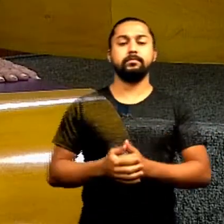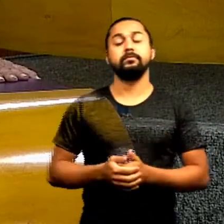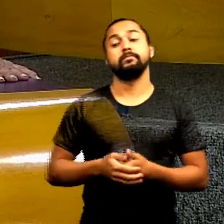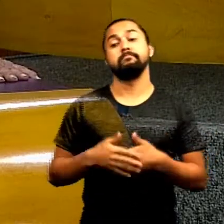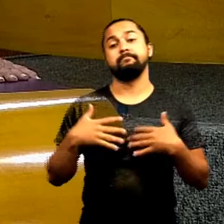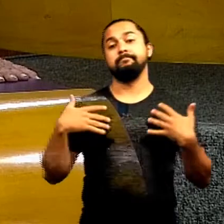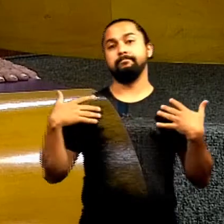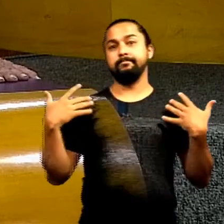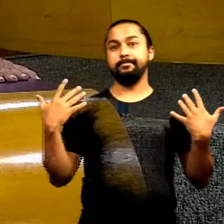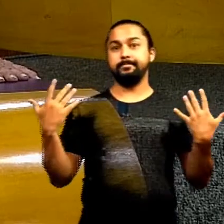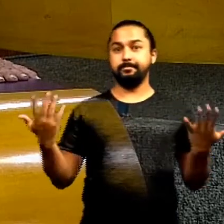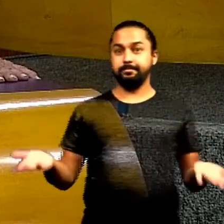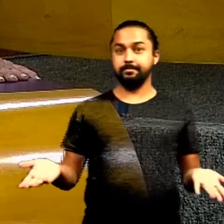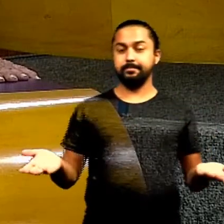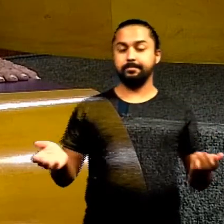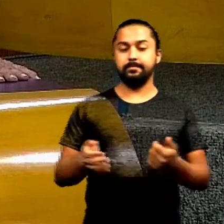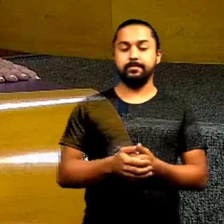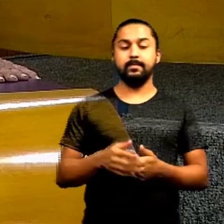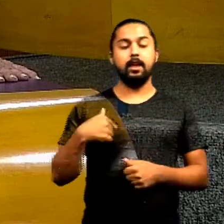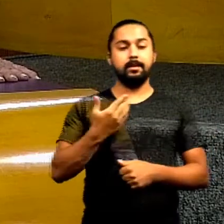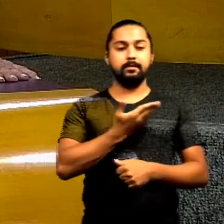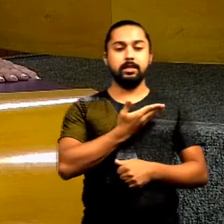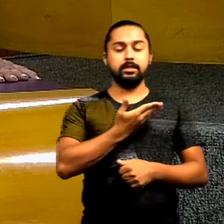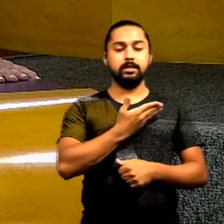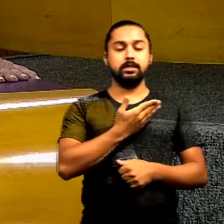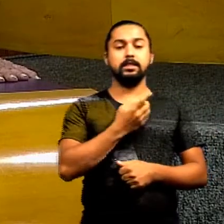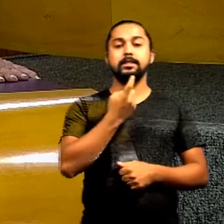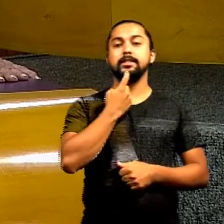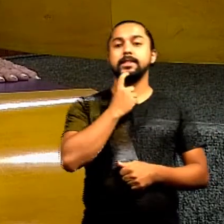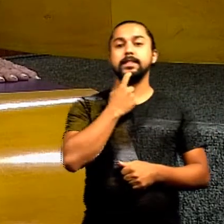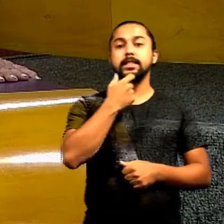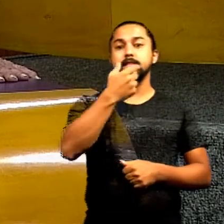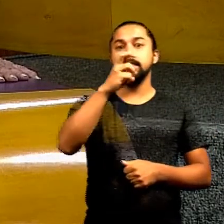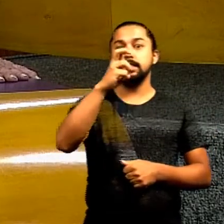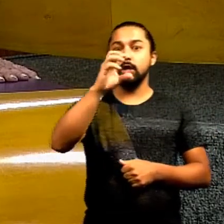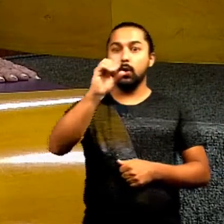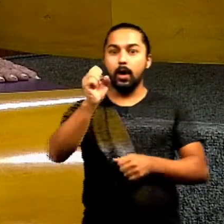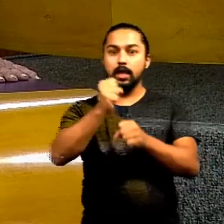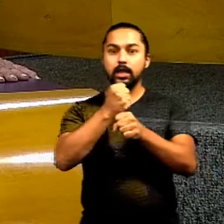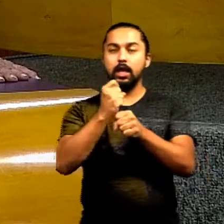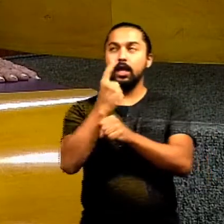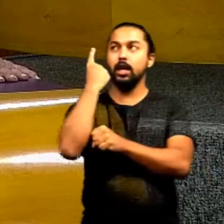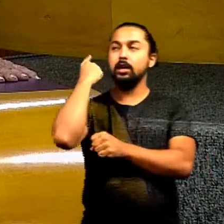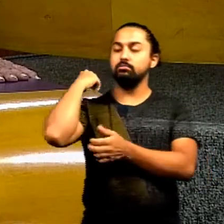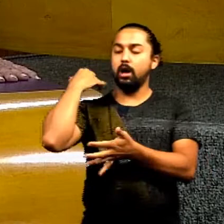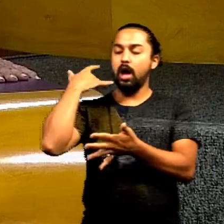Olha, eu tenho amizade com o Íris, 50 anos de amizade com o Íris.